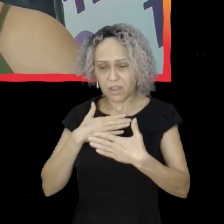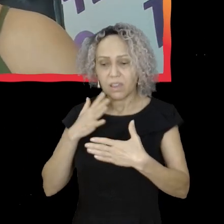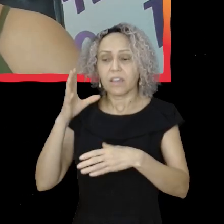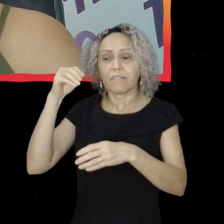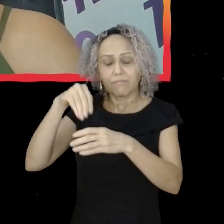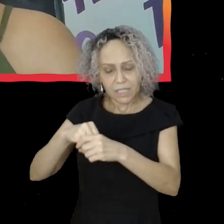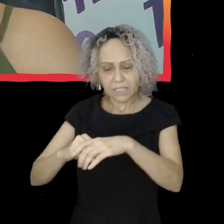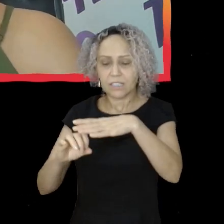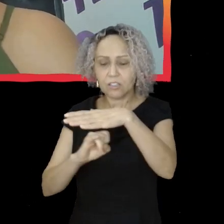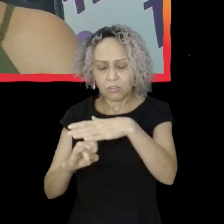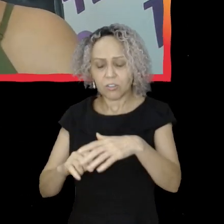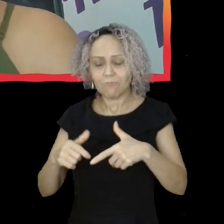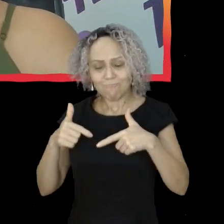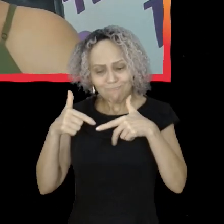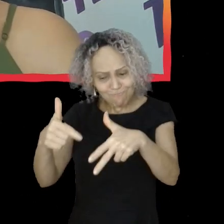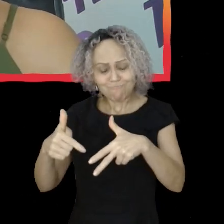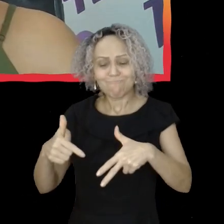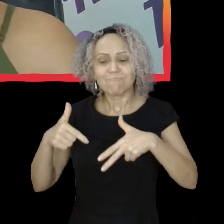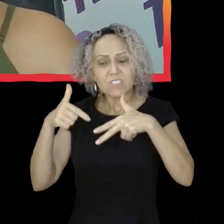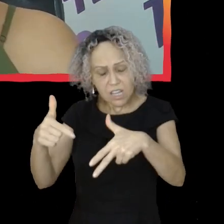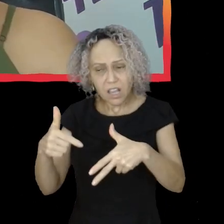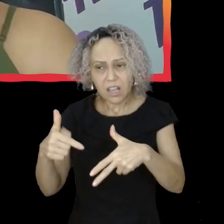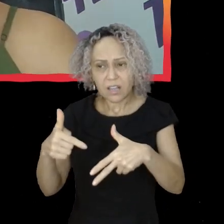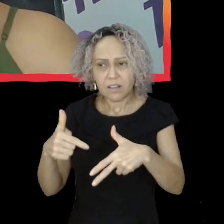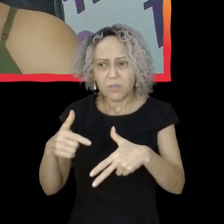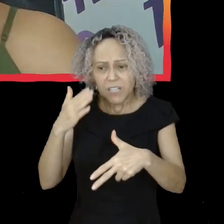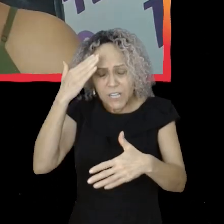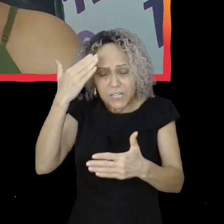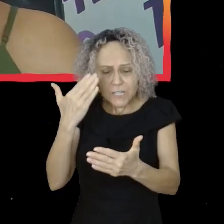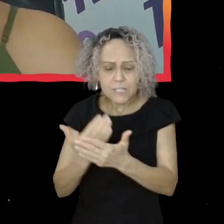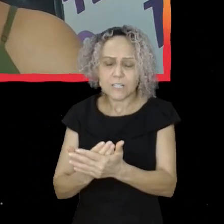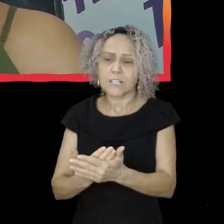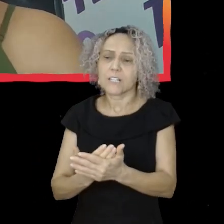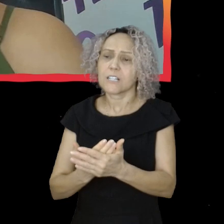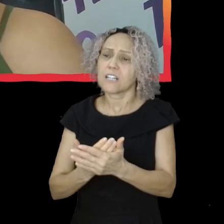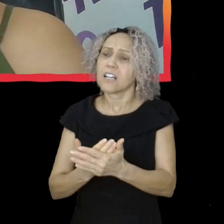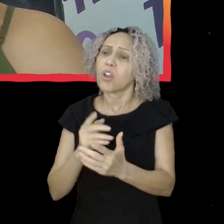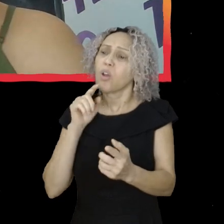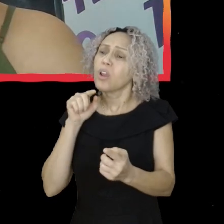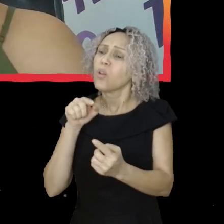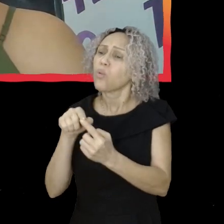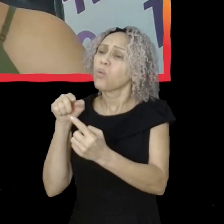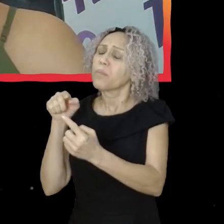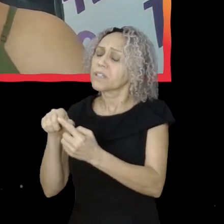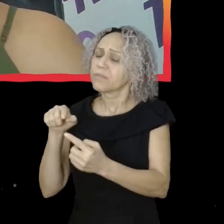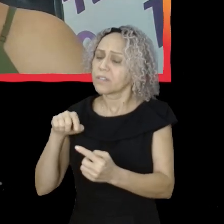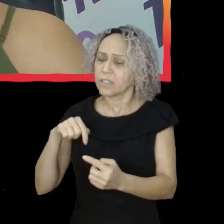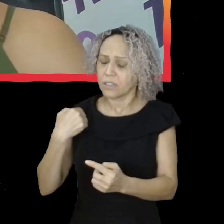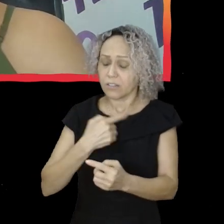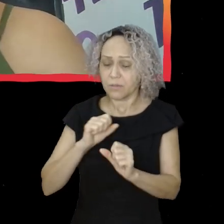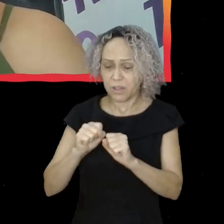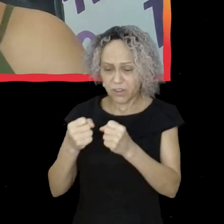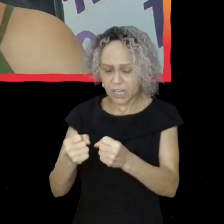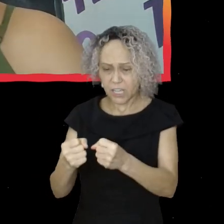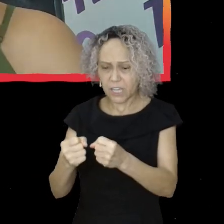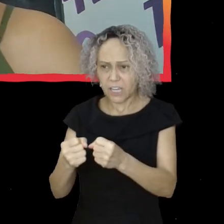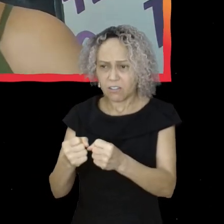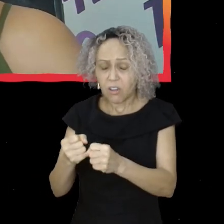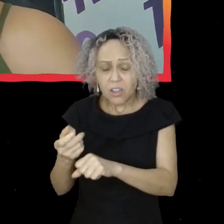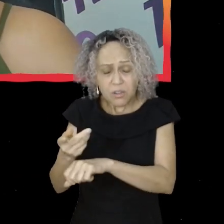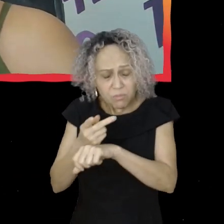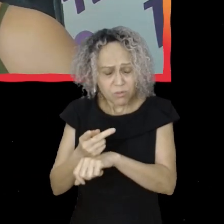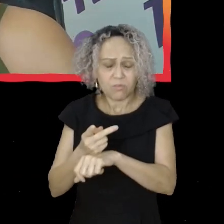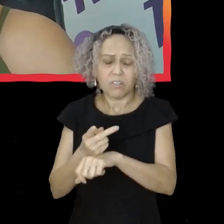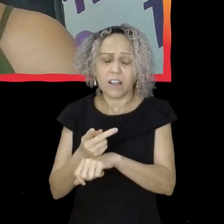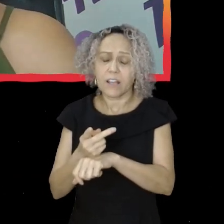que a gente está defendendo e buscar, de todas as formas, tornar possível, sem esquecer, de fato, de onde a gente vem